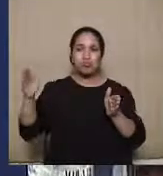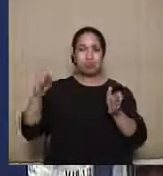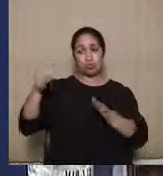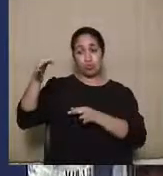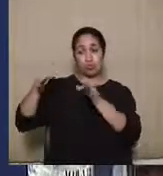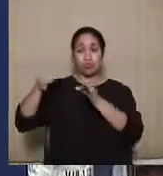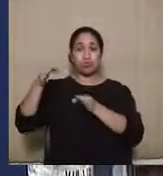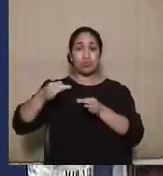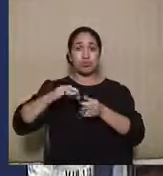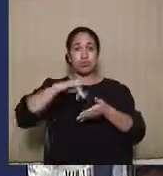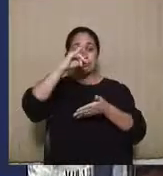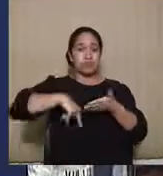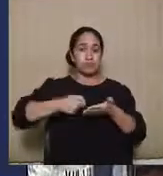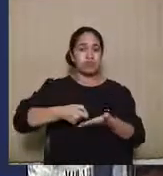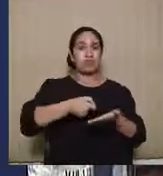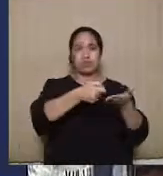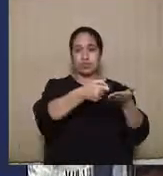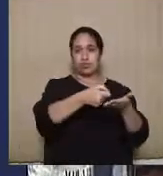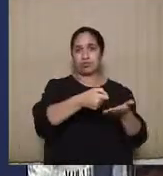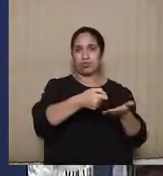ofício, considerar